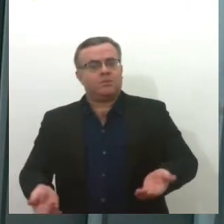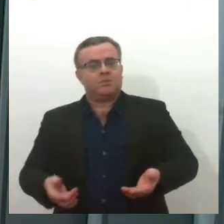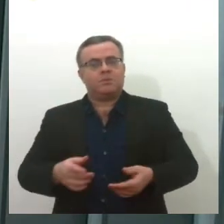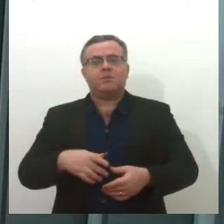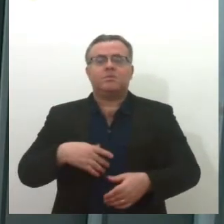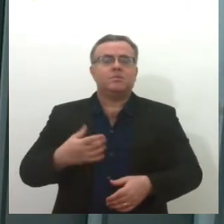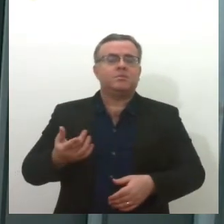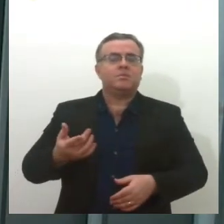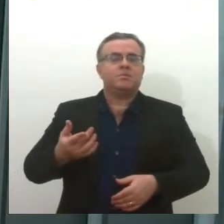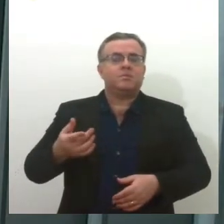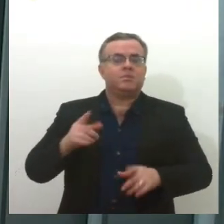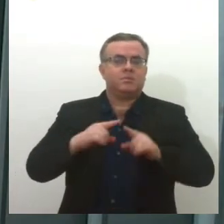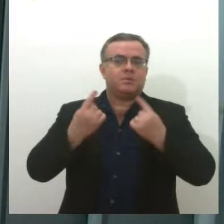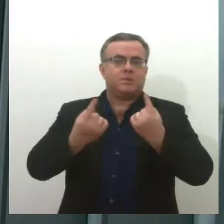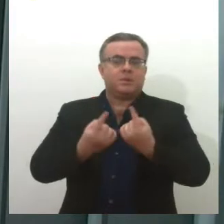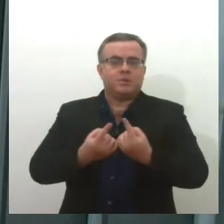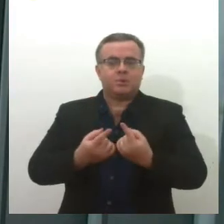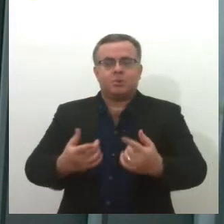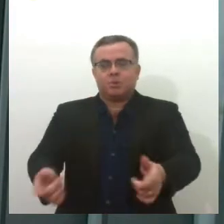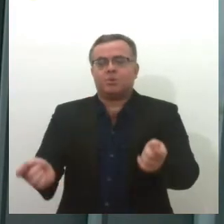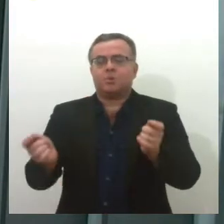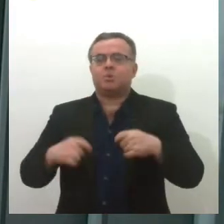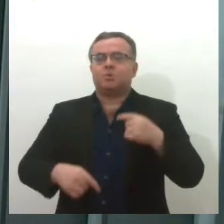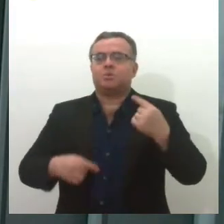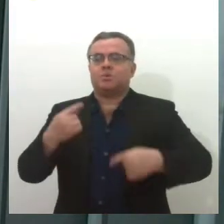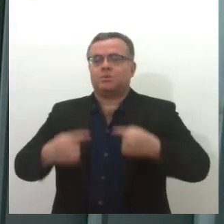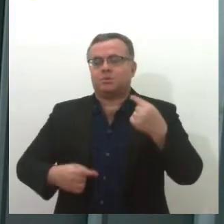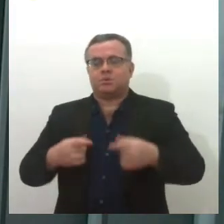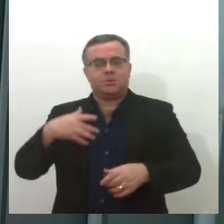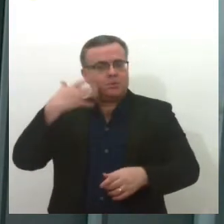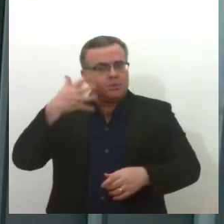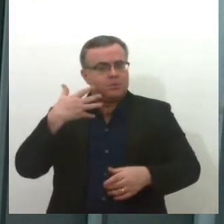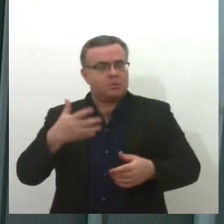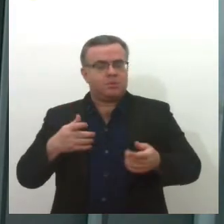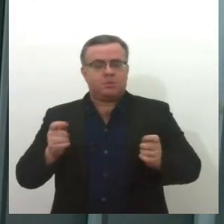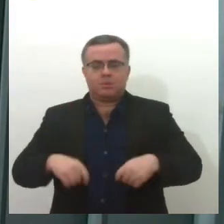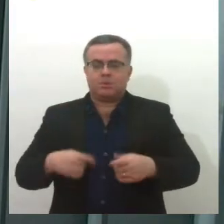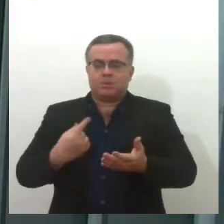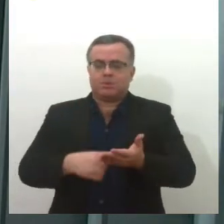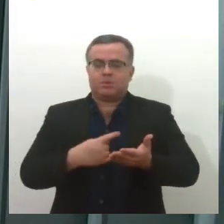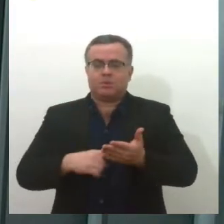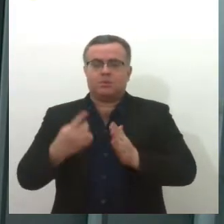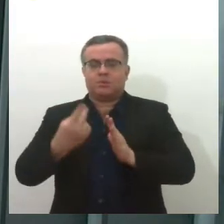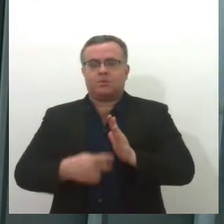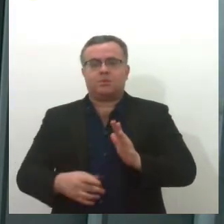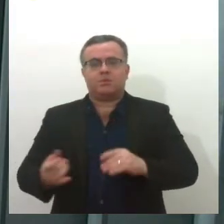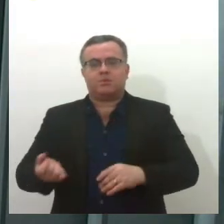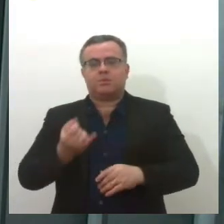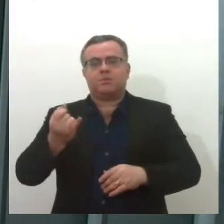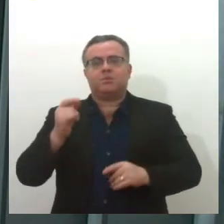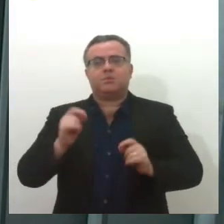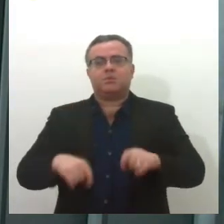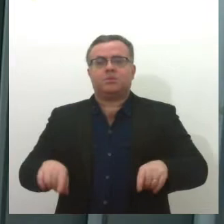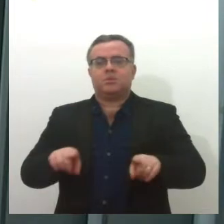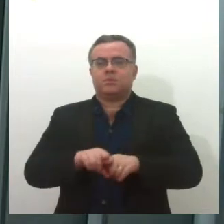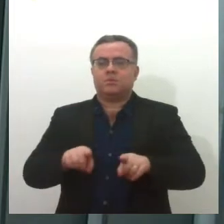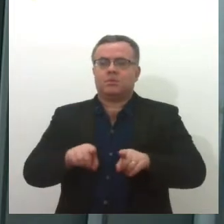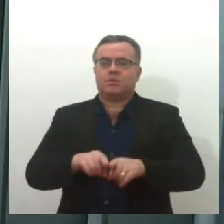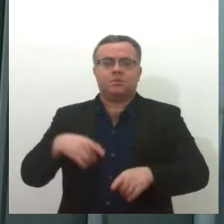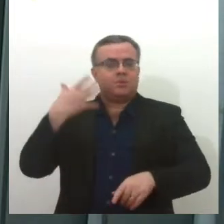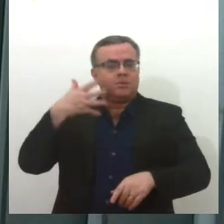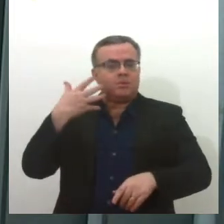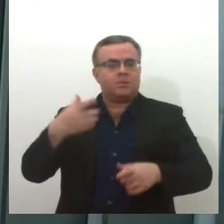sessões movimentadas. Além dos discursos, houve votação de projetos importantes e também palestras sobre